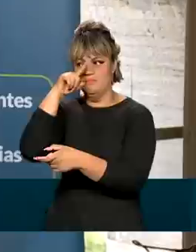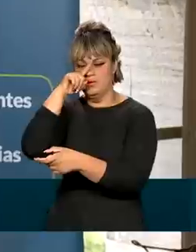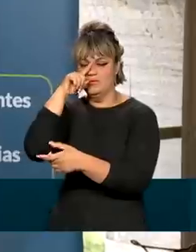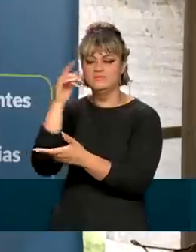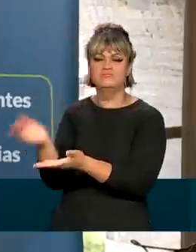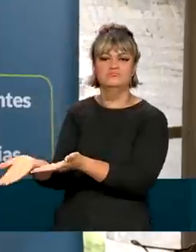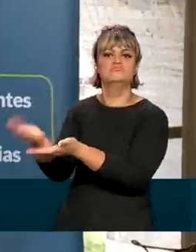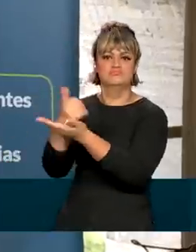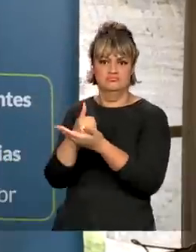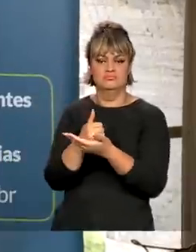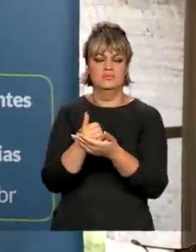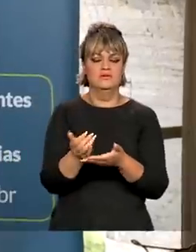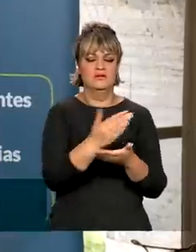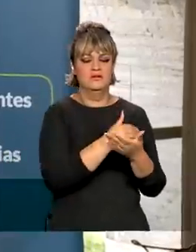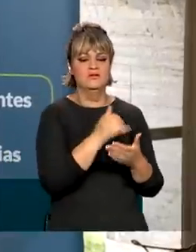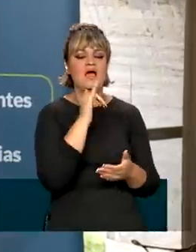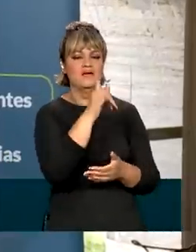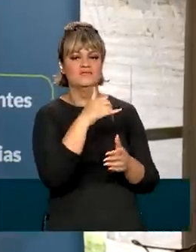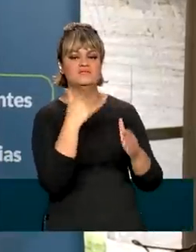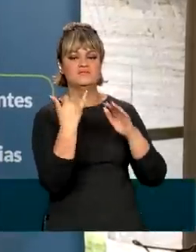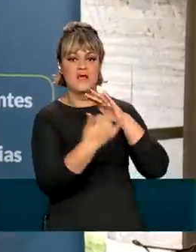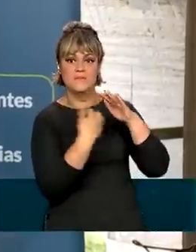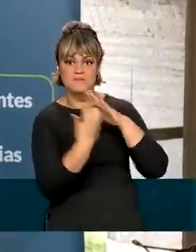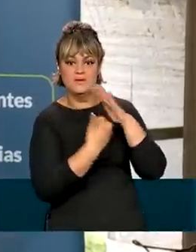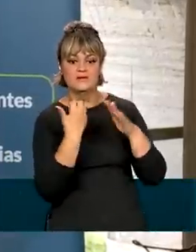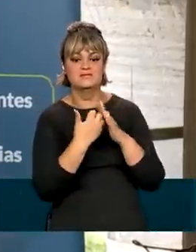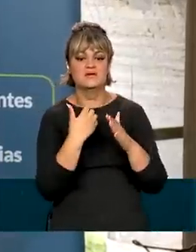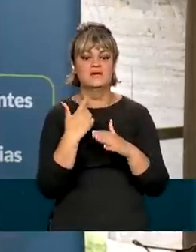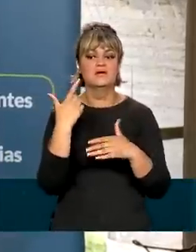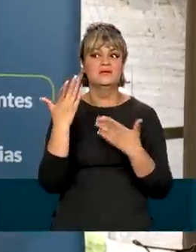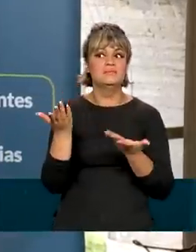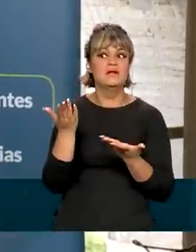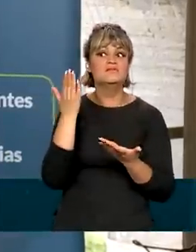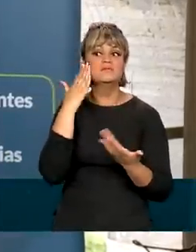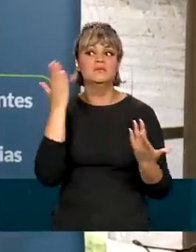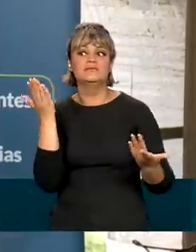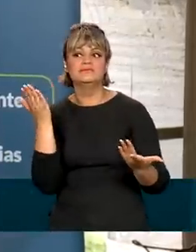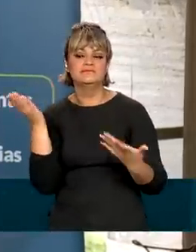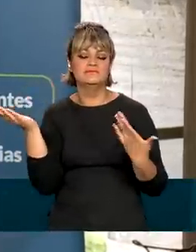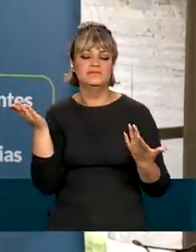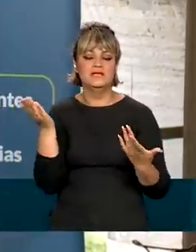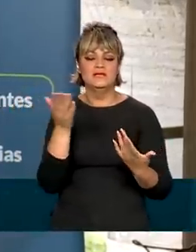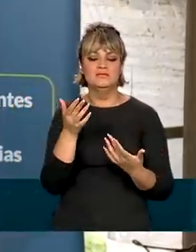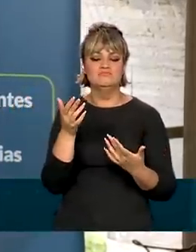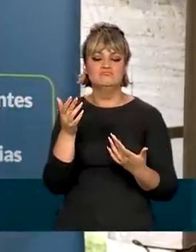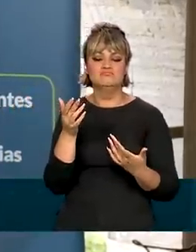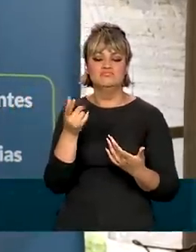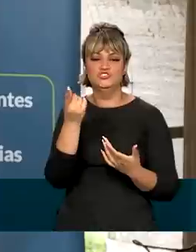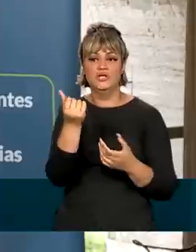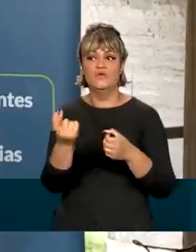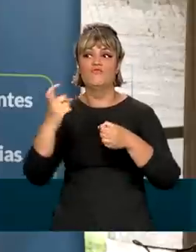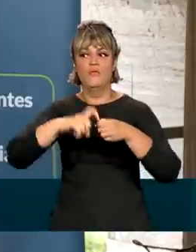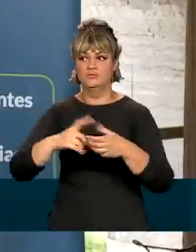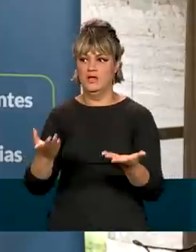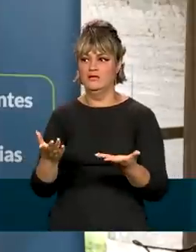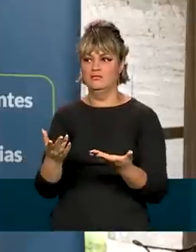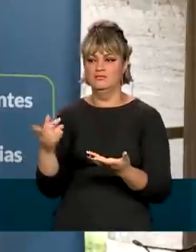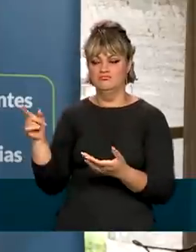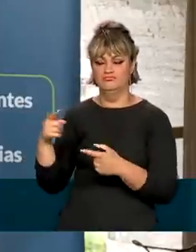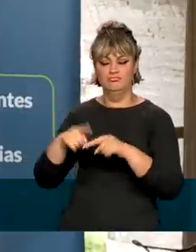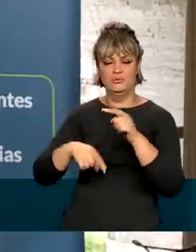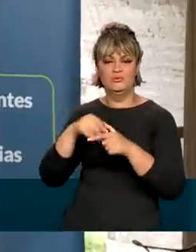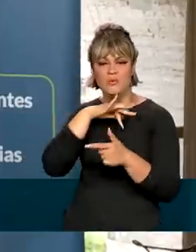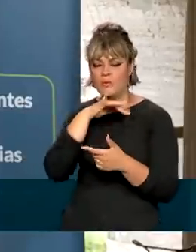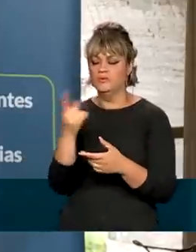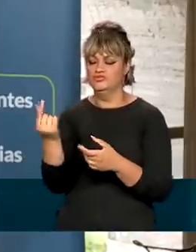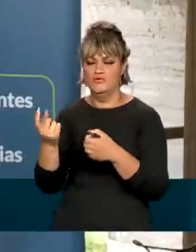eles devem entrar em contato com a empresa para verificar como eles podem fazer a restituição do produto para que a